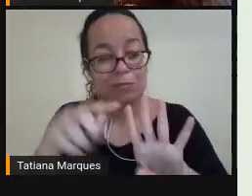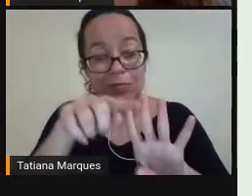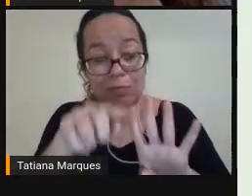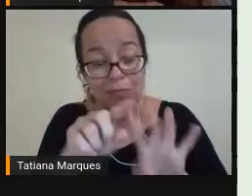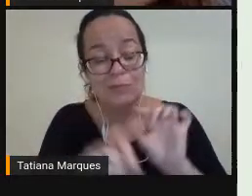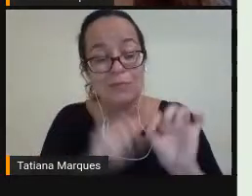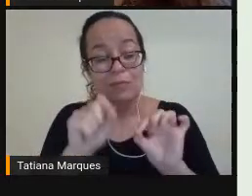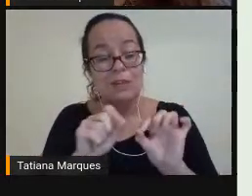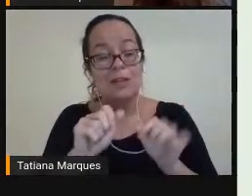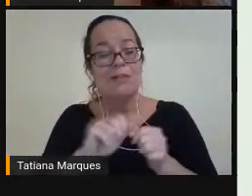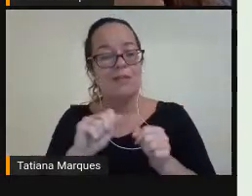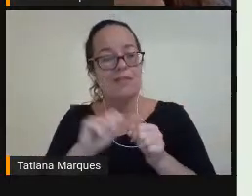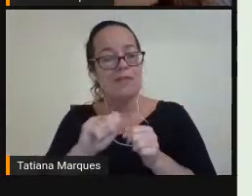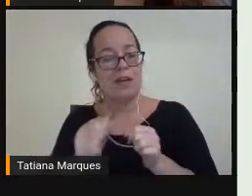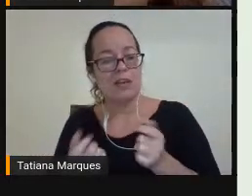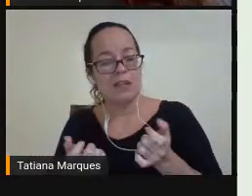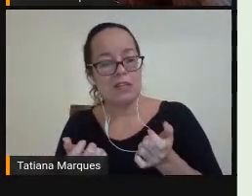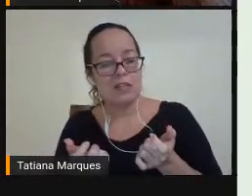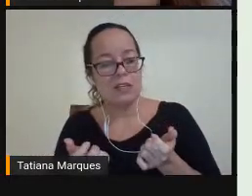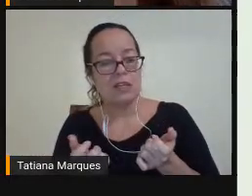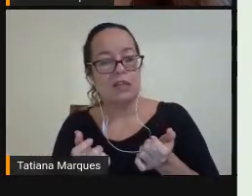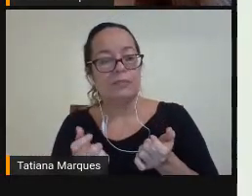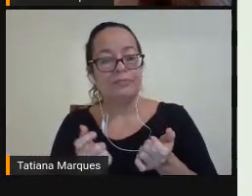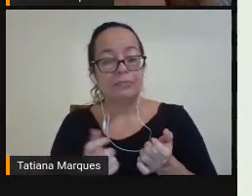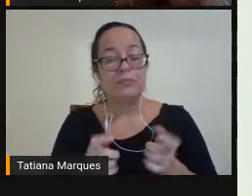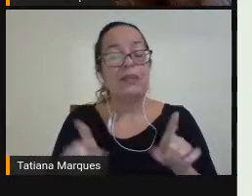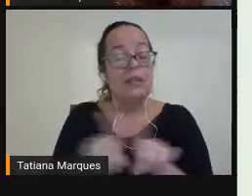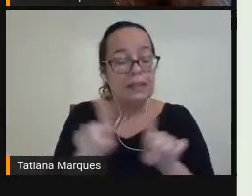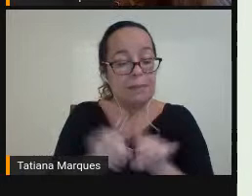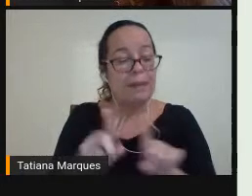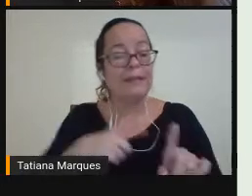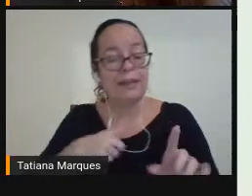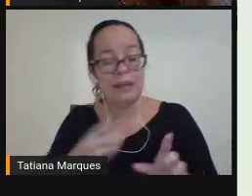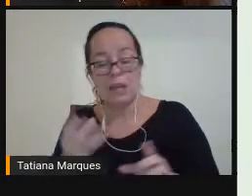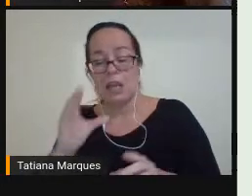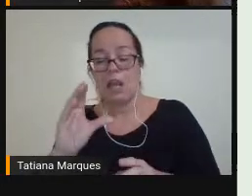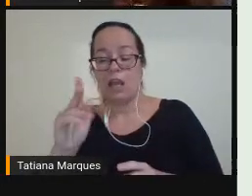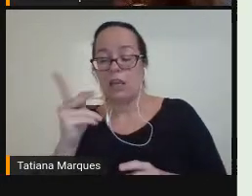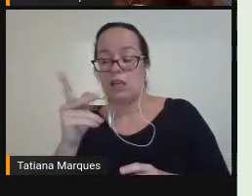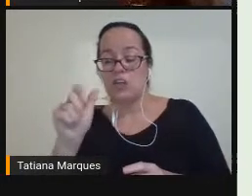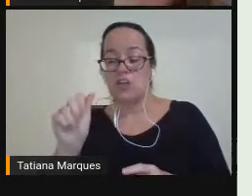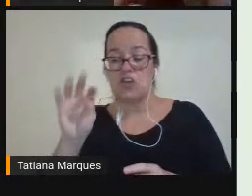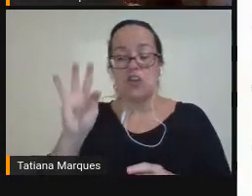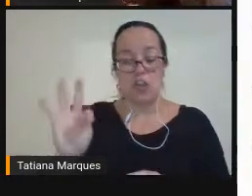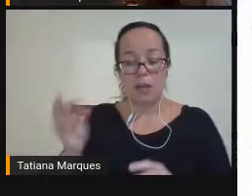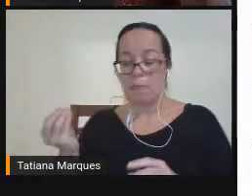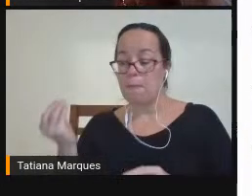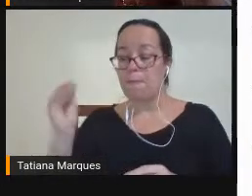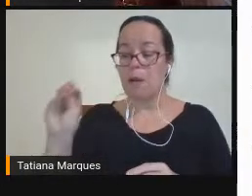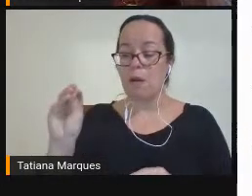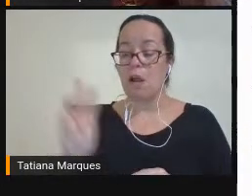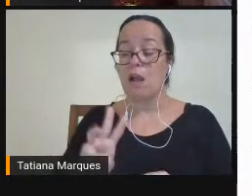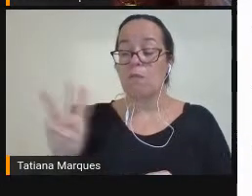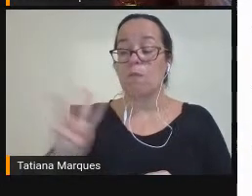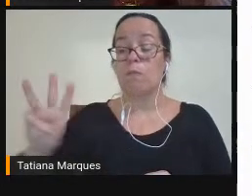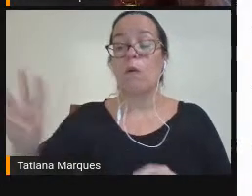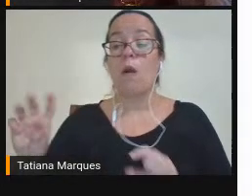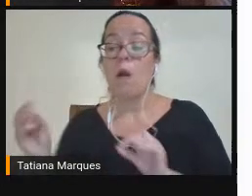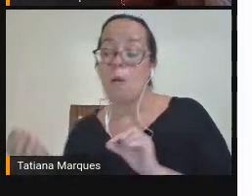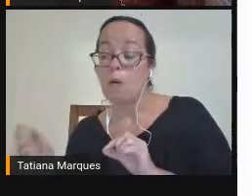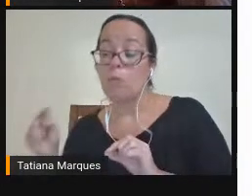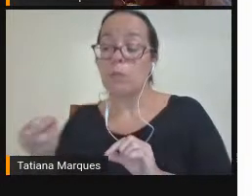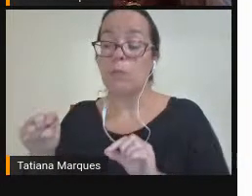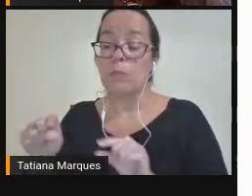Façam Cliquem Ali No link Que as meninas Colocaram No chat Que eu quero Olhar Como está